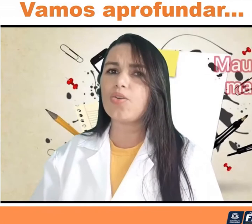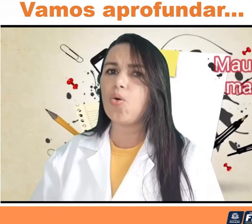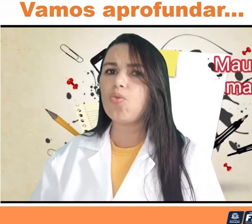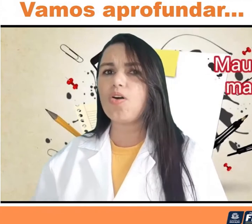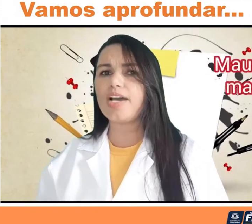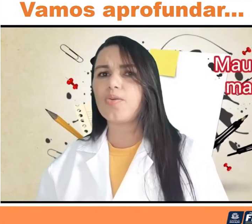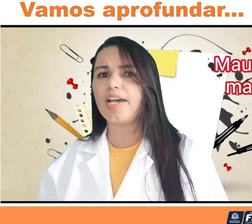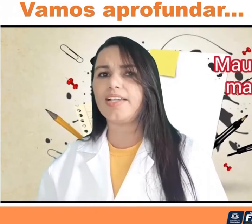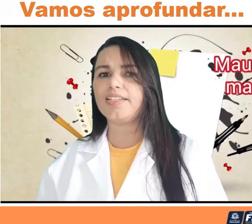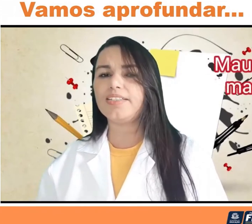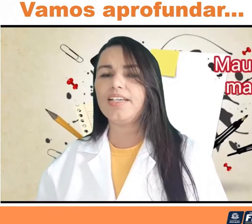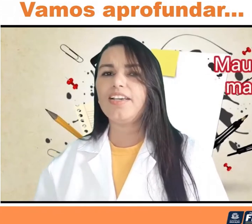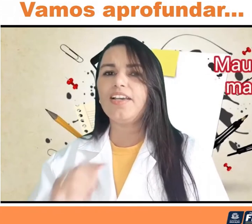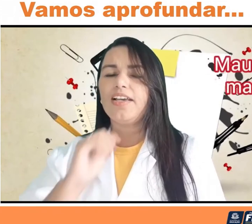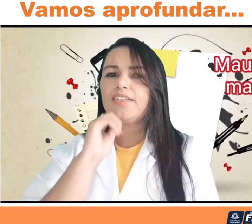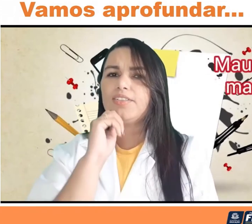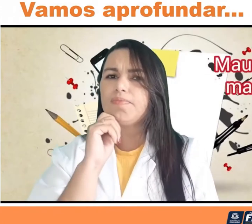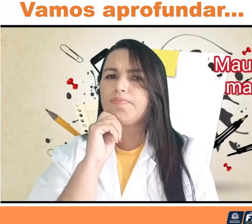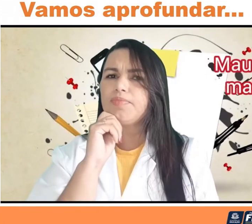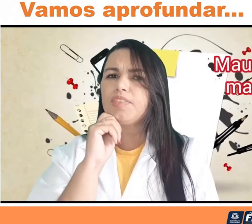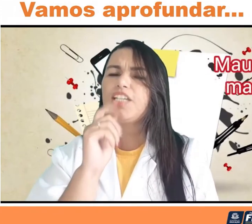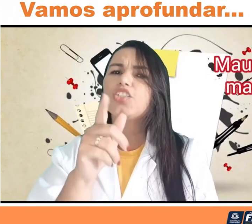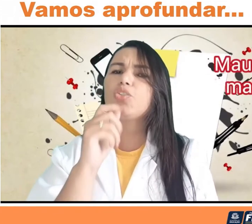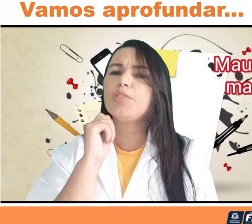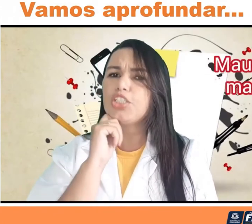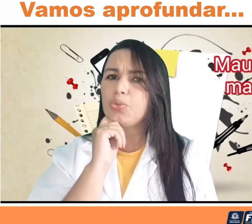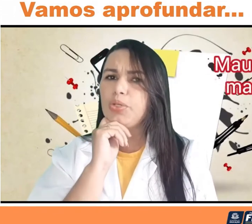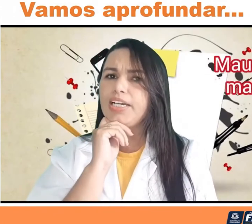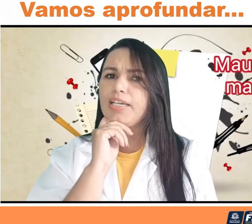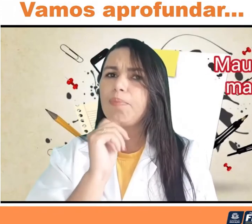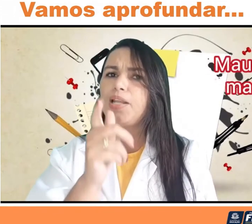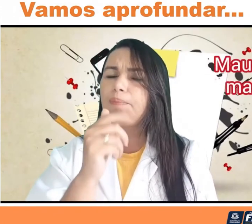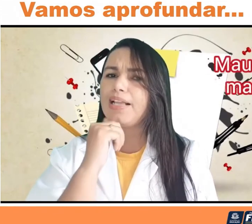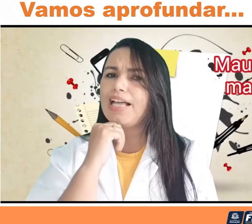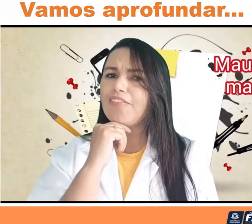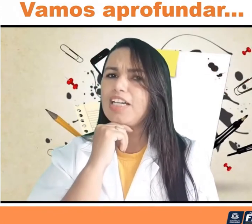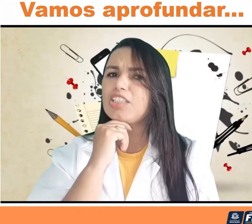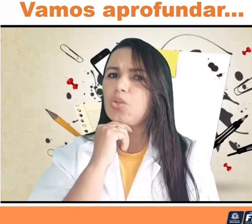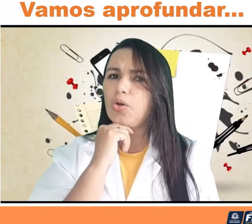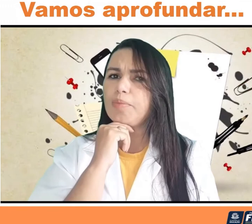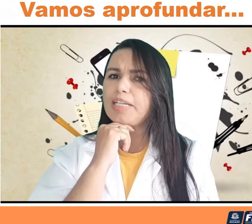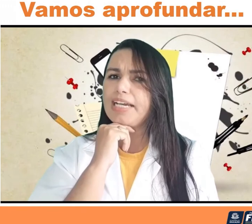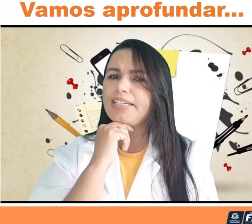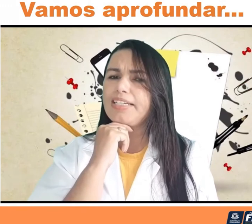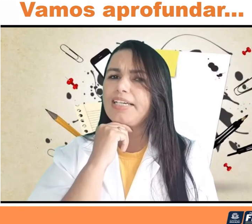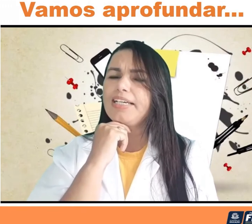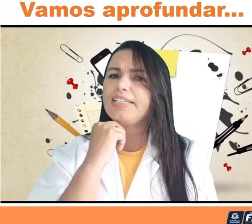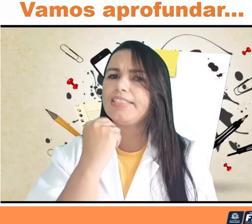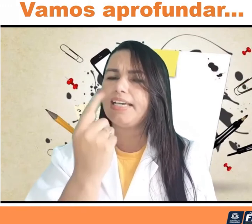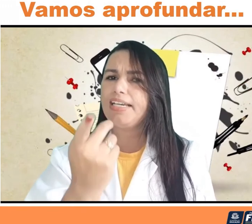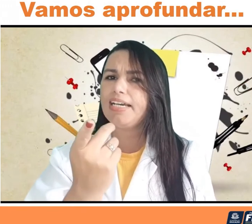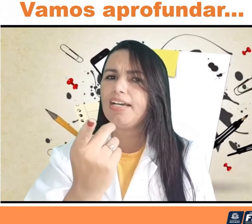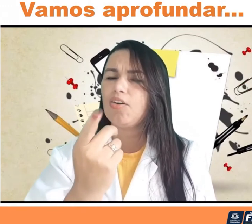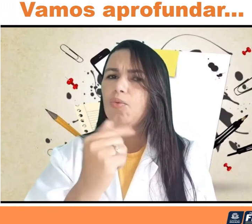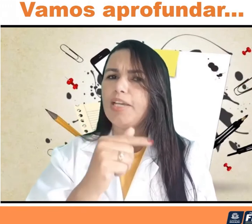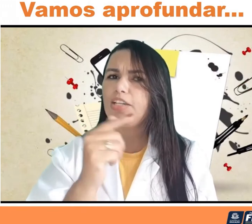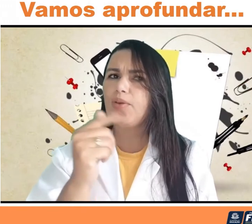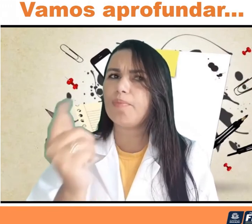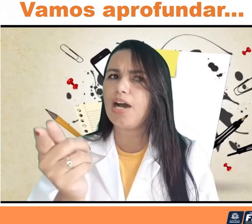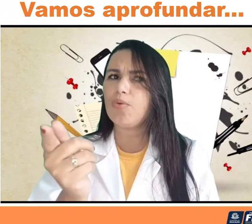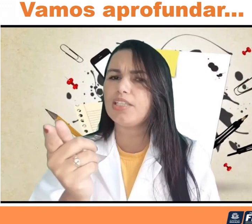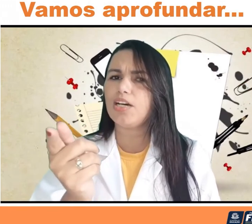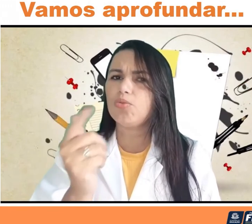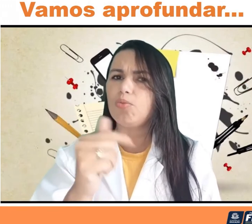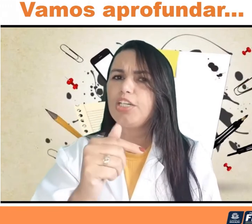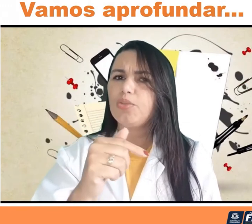esse mal é com U ou é com L? Deixa eu substituir aqui pela palavra antônima, né? Que seria o